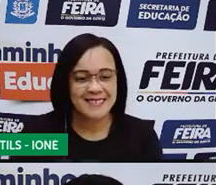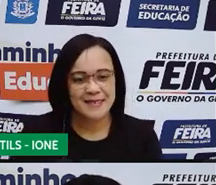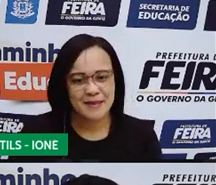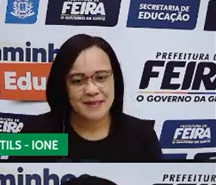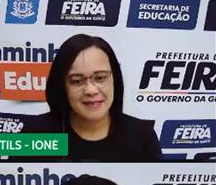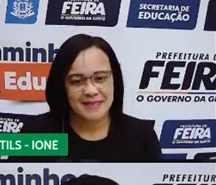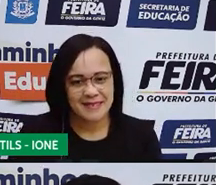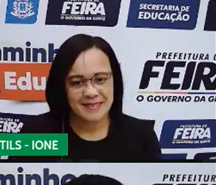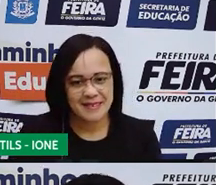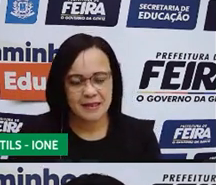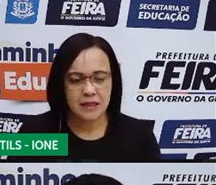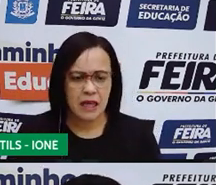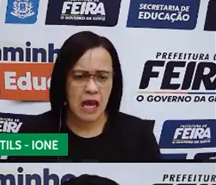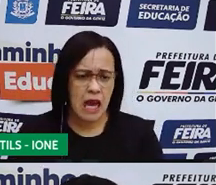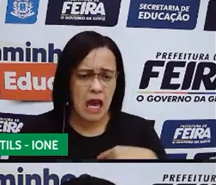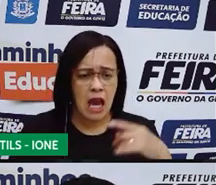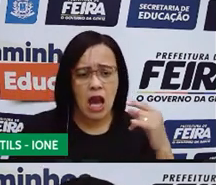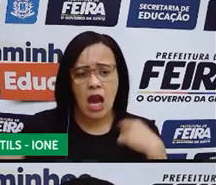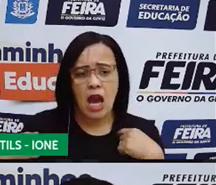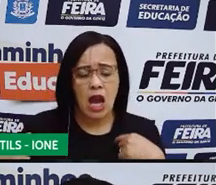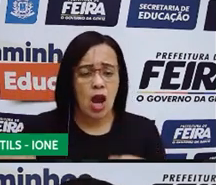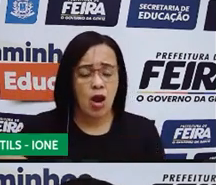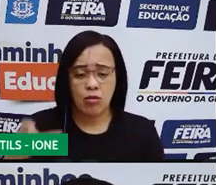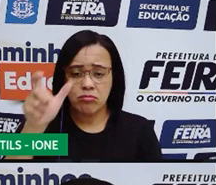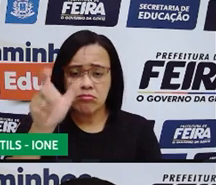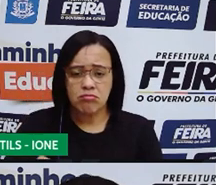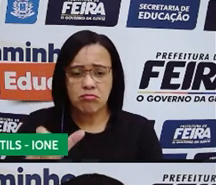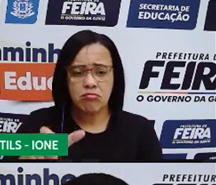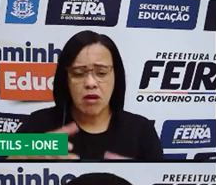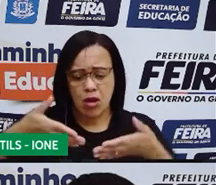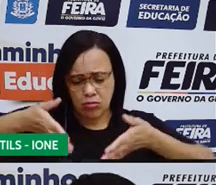Quando eu nasci, eu parecia mais com quem?